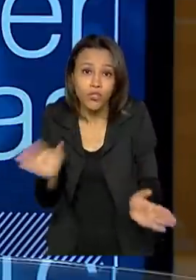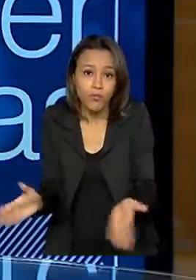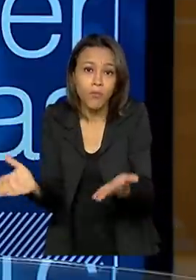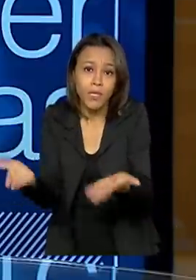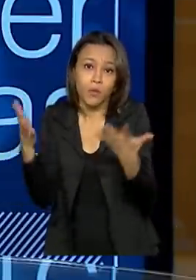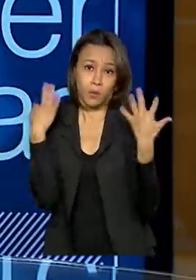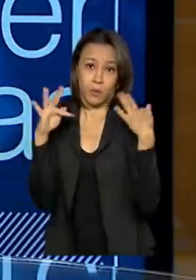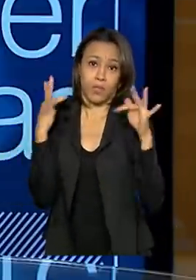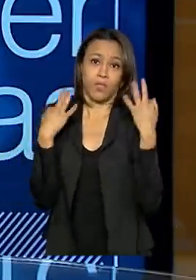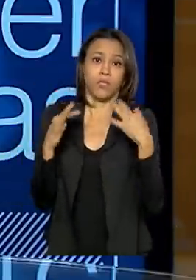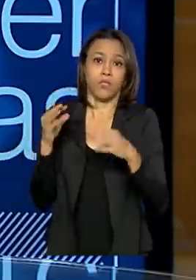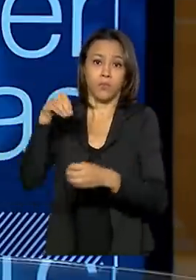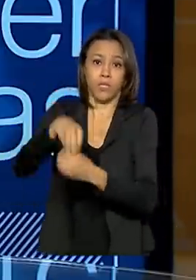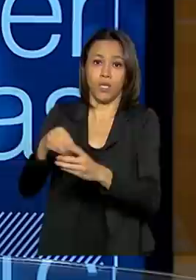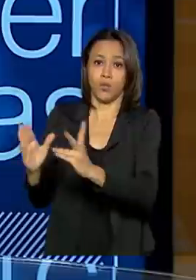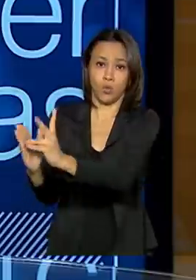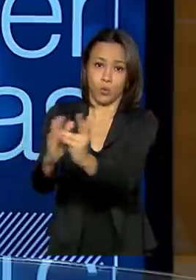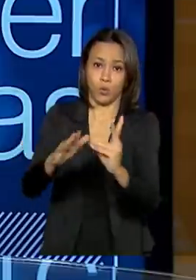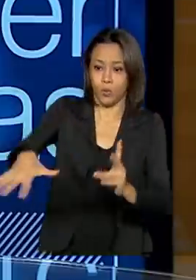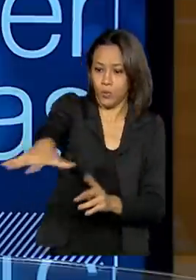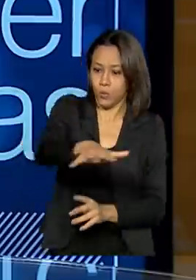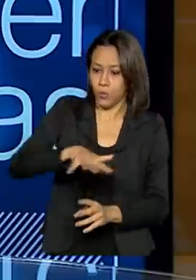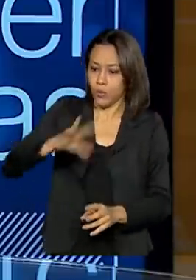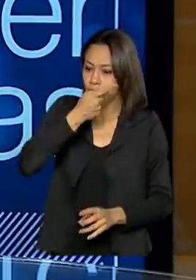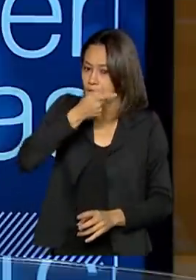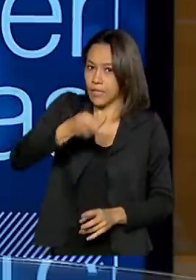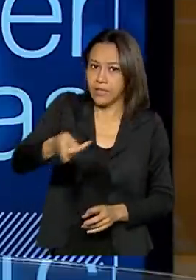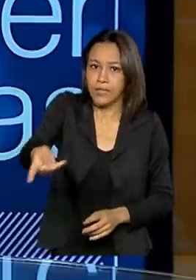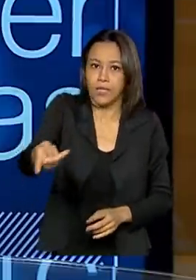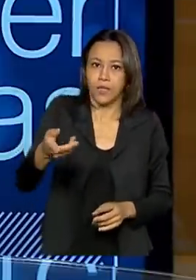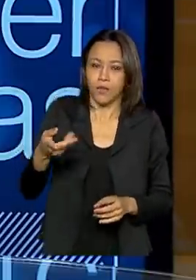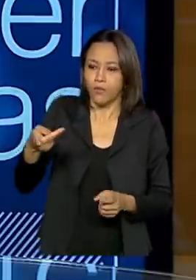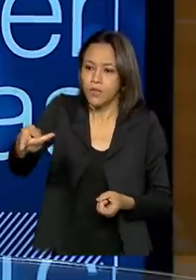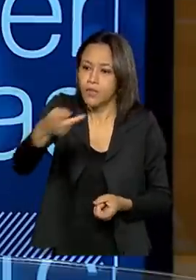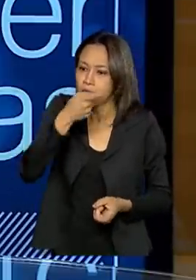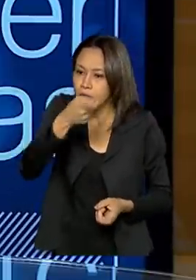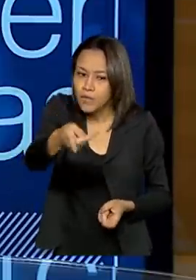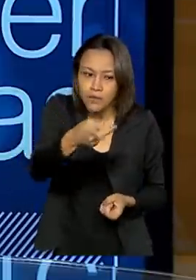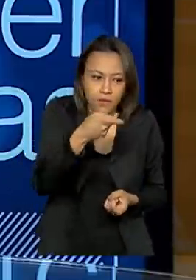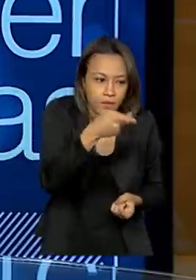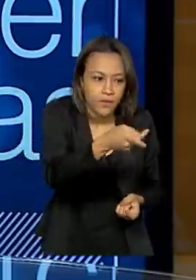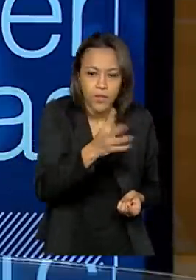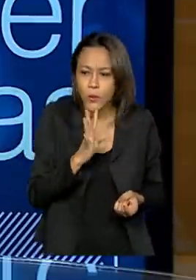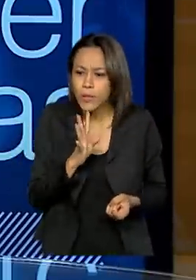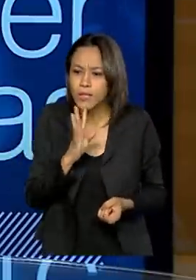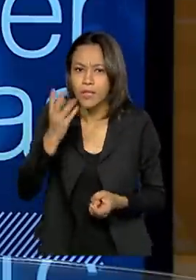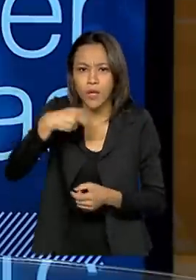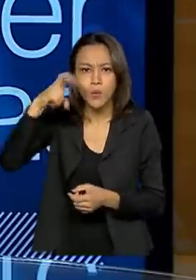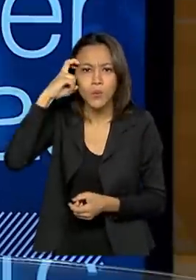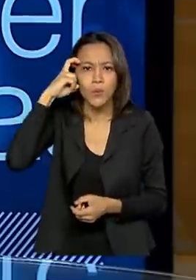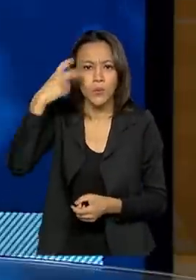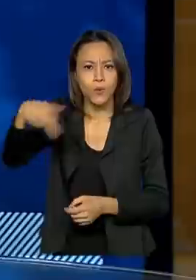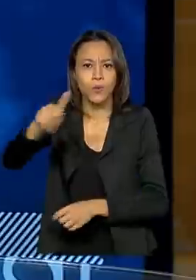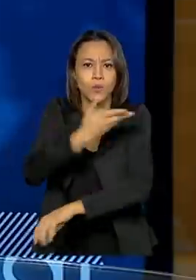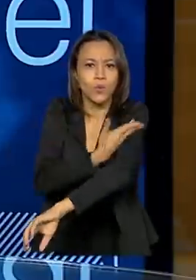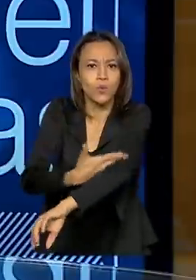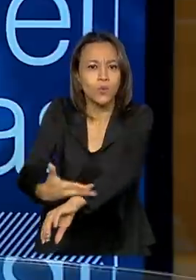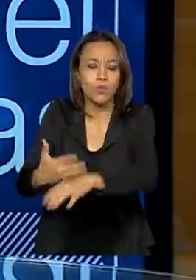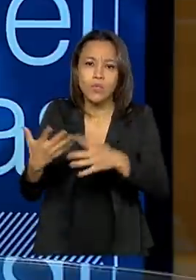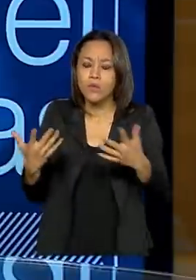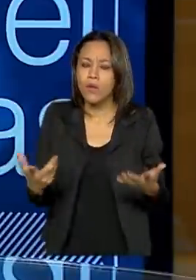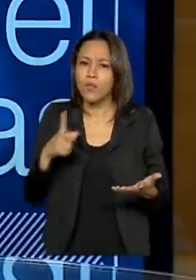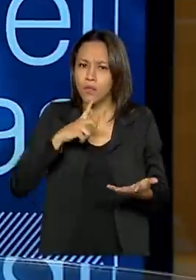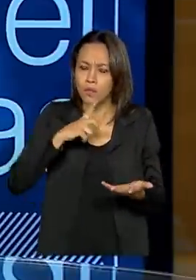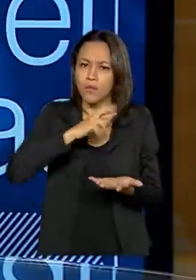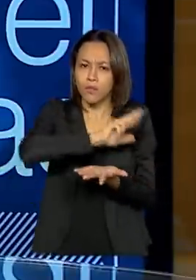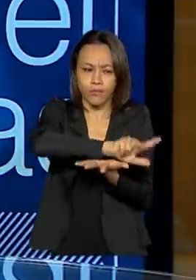Nós podemos colocar com a embratura aí, visitação em aldeias, para acompanhar a ritualística deles. Nós temos uma série de